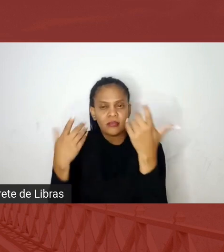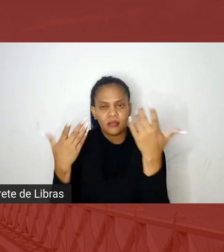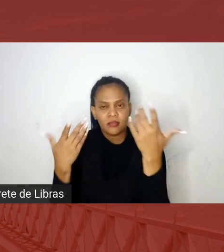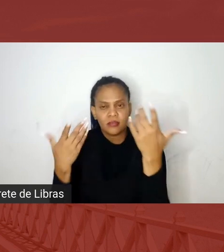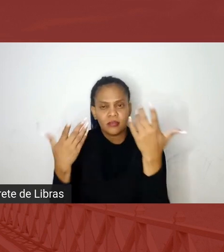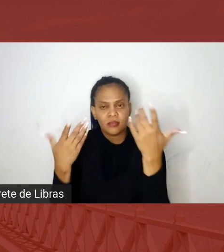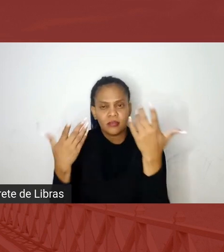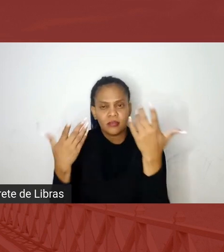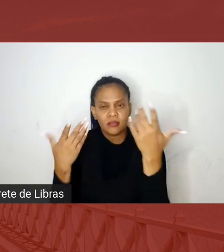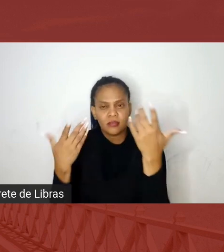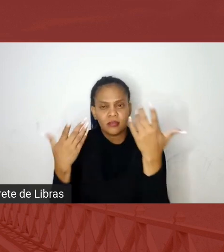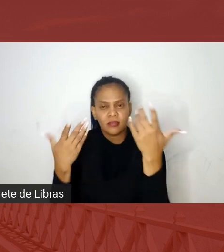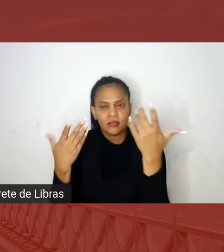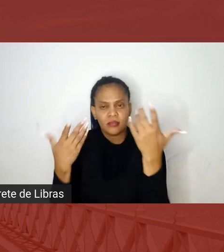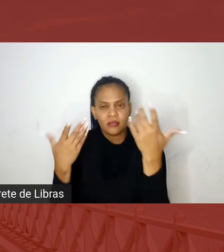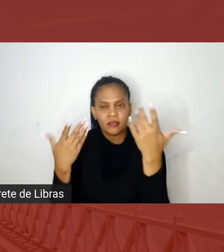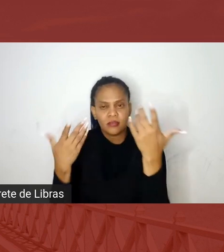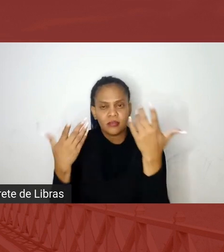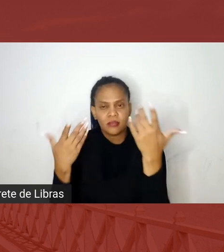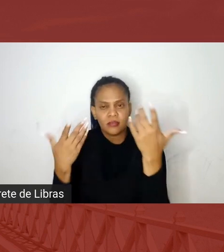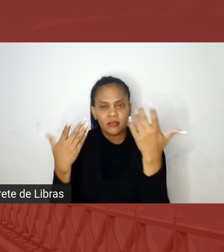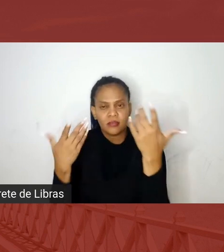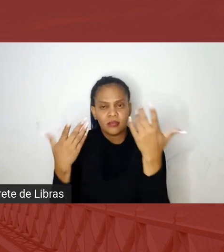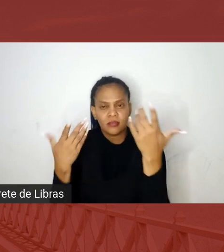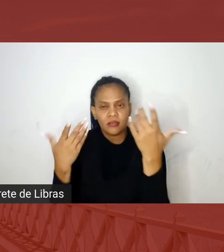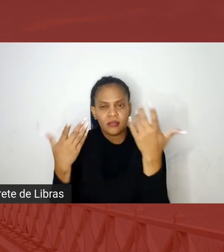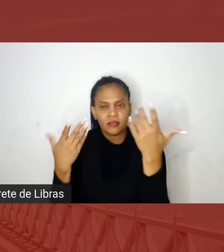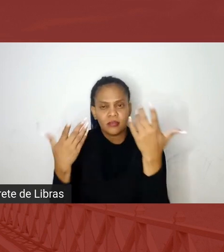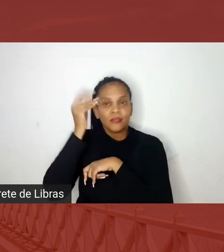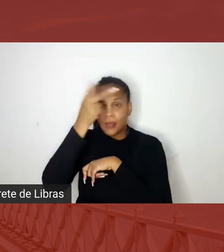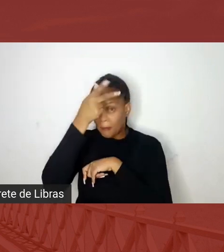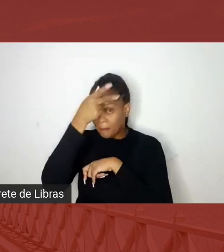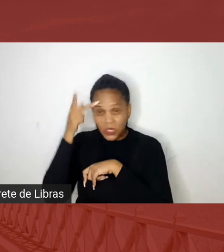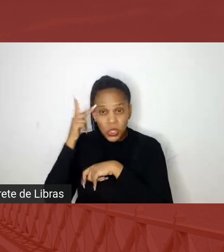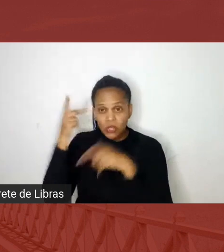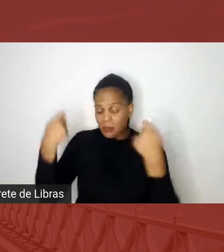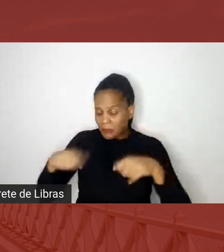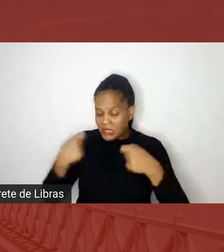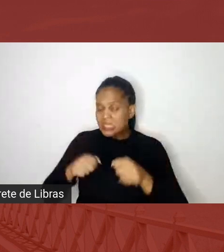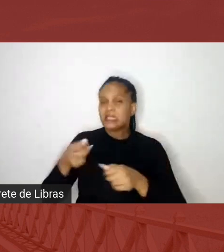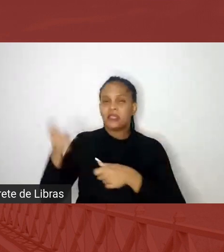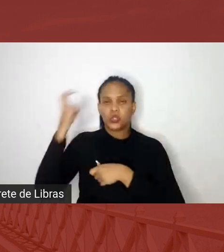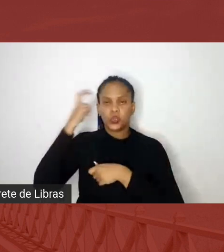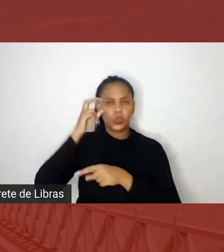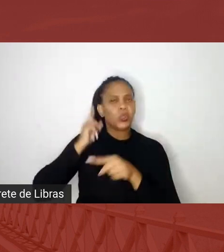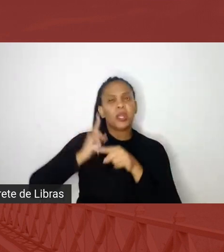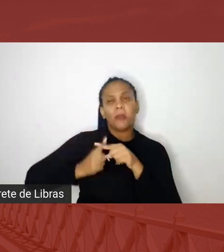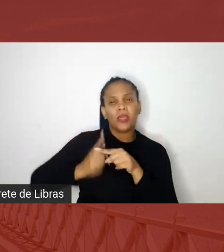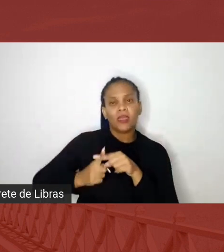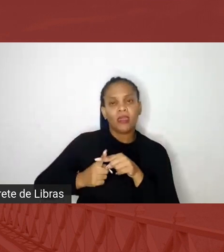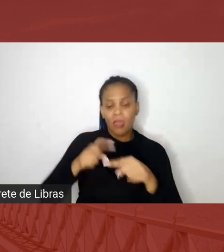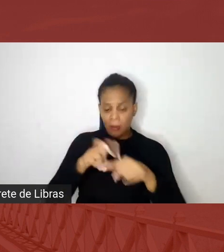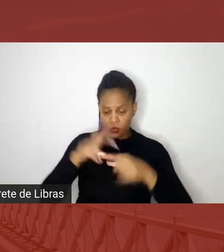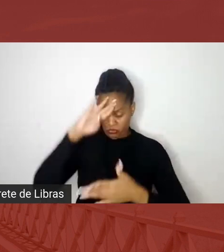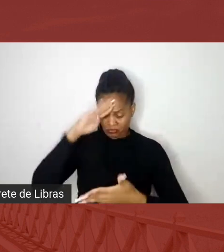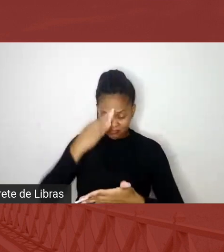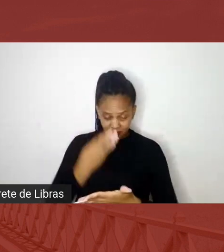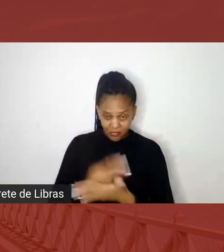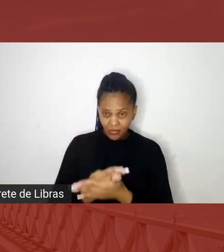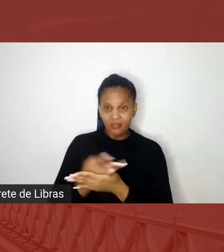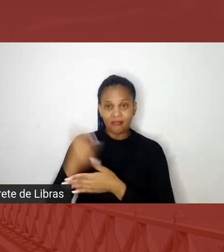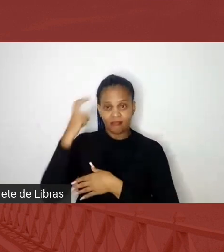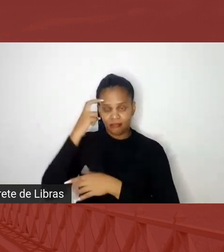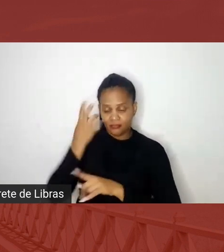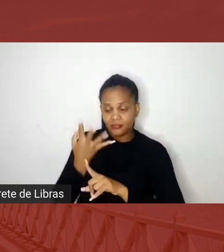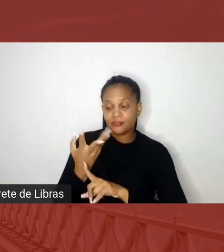Vai entender? Ah, pô, o povo precisa de cultura por quê? Por isso que eu acredito que a cultura e a arte, ela é a única